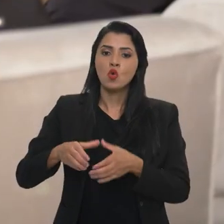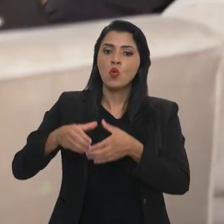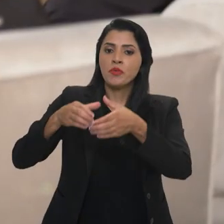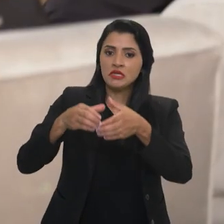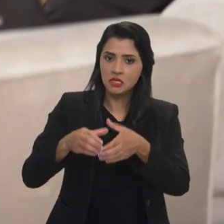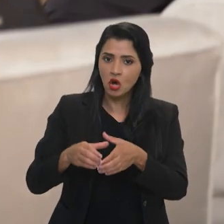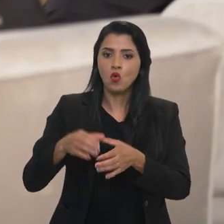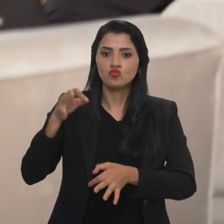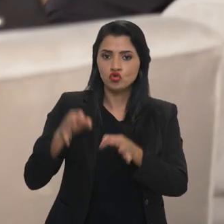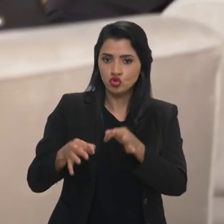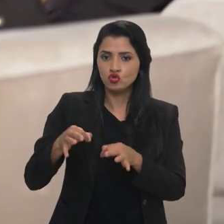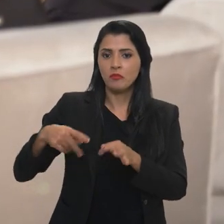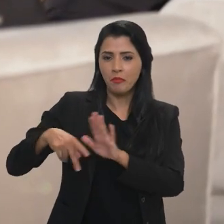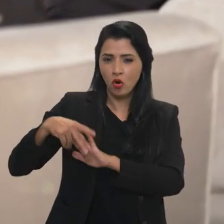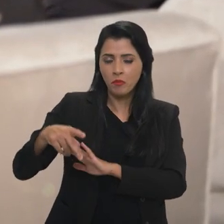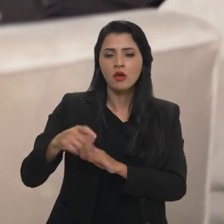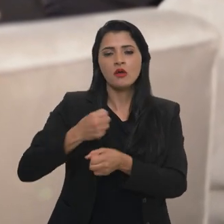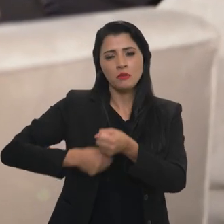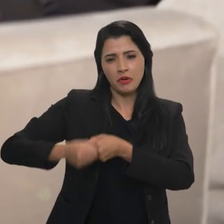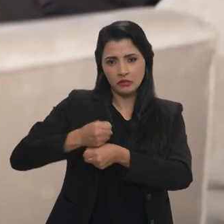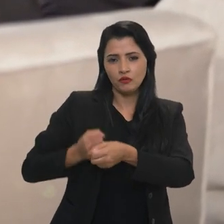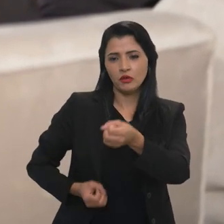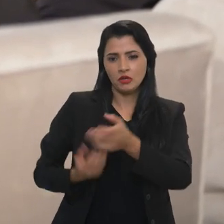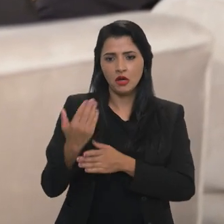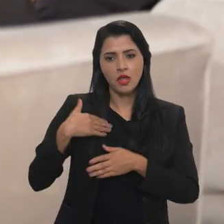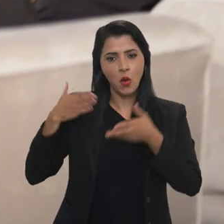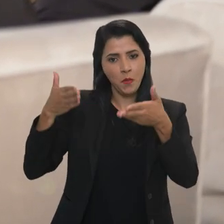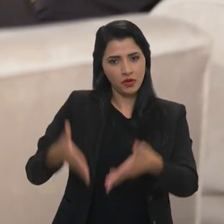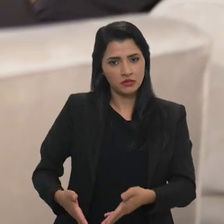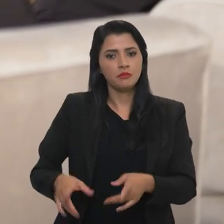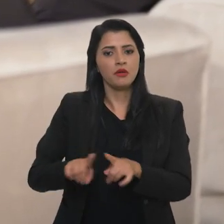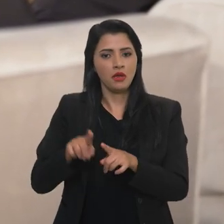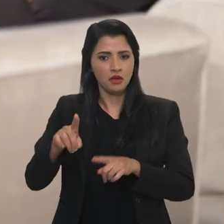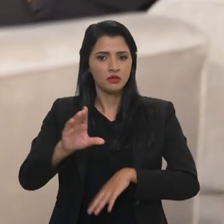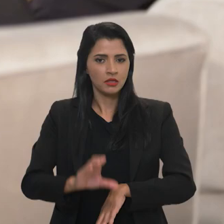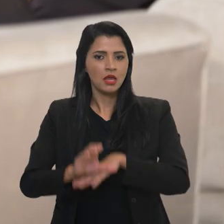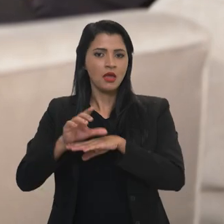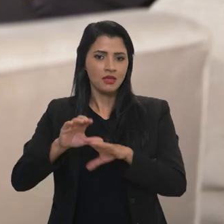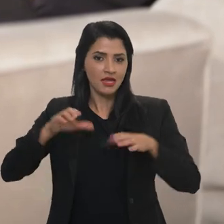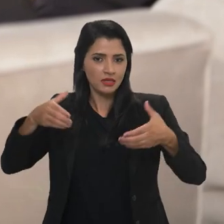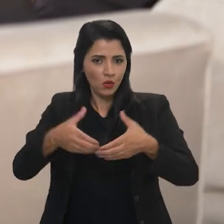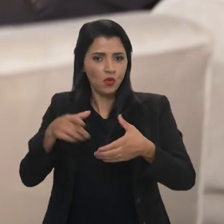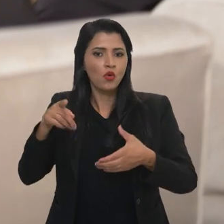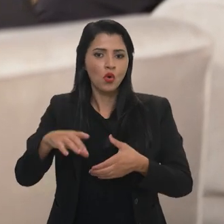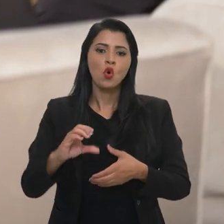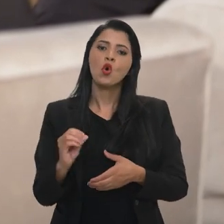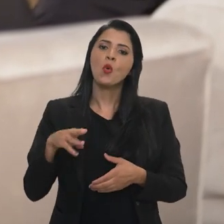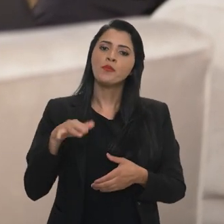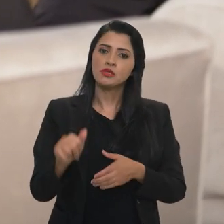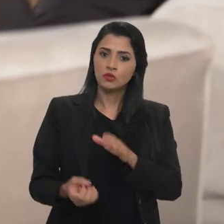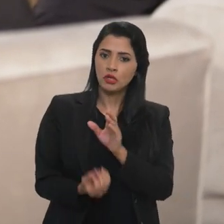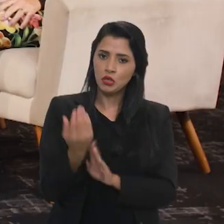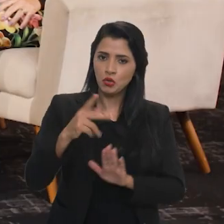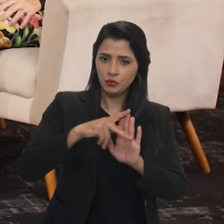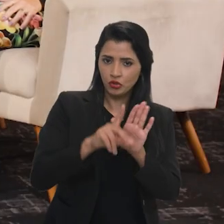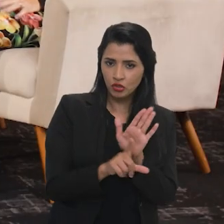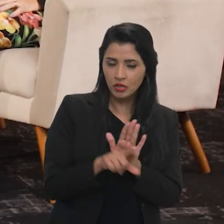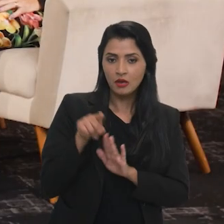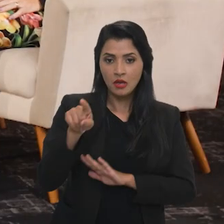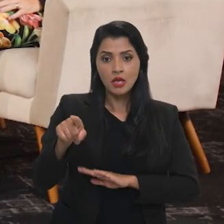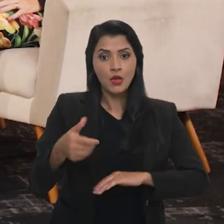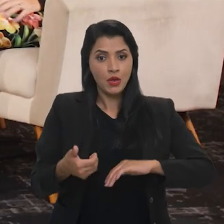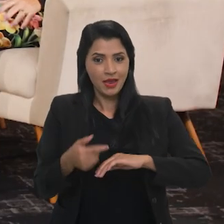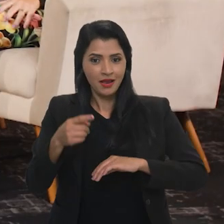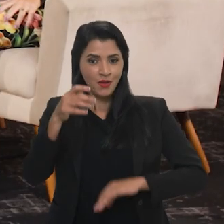comissão de juristas, que foi feita no ano passado, eu participei, inclusive, dessa comissão de juristas que redigiu esse projeto de lei e o